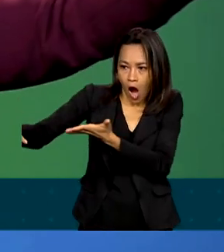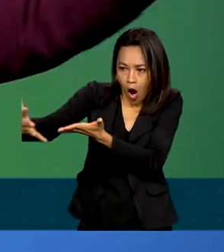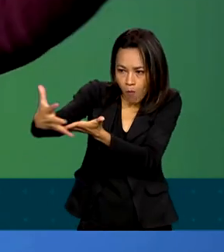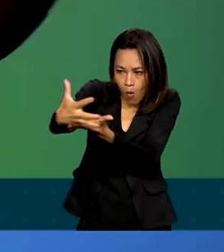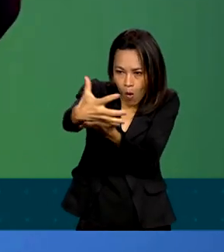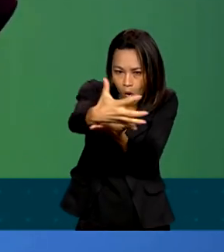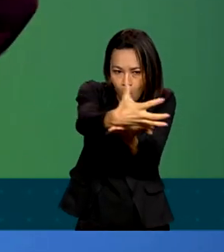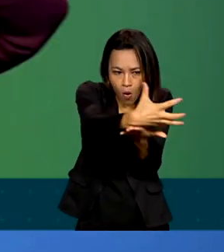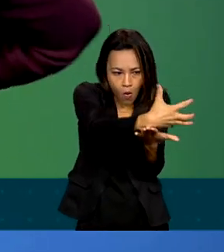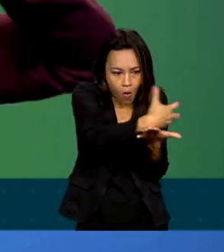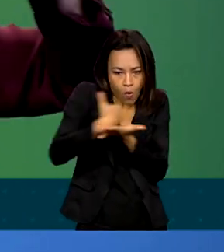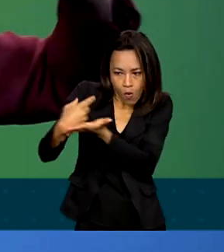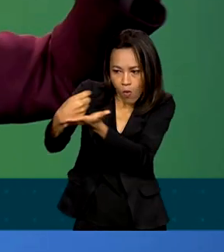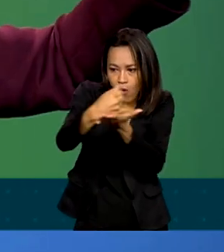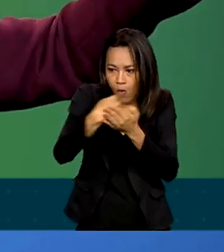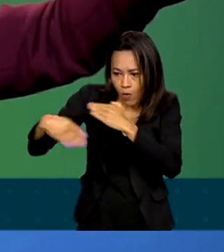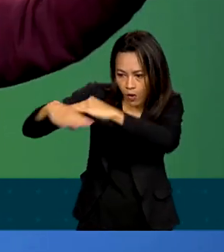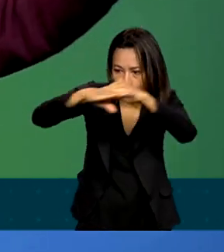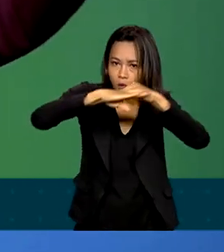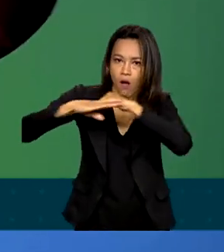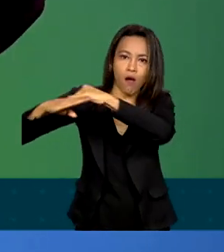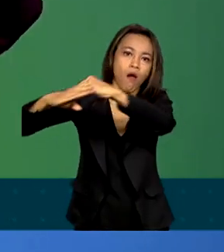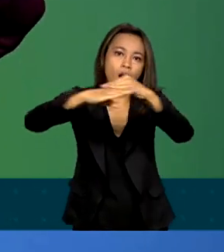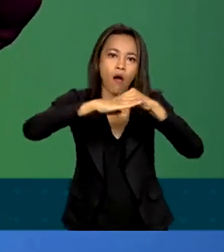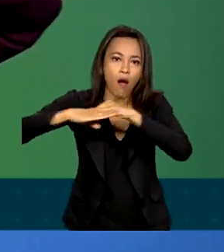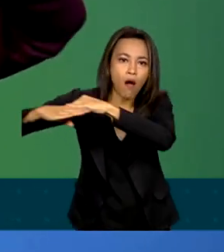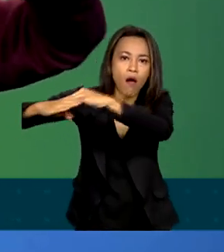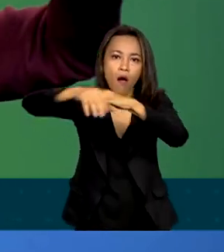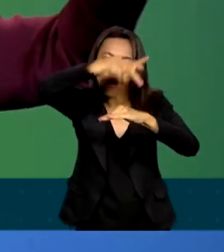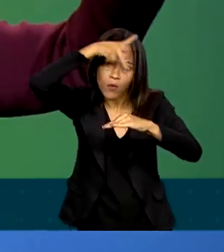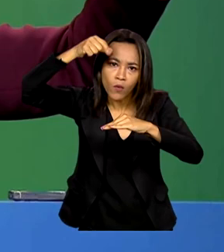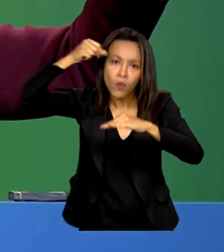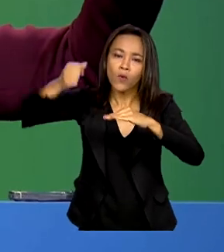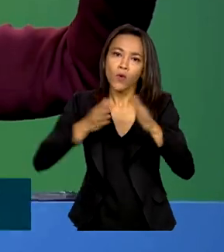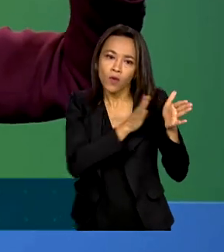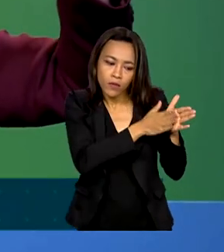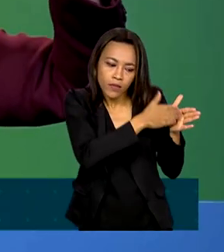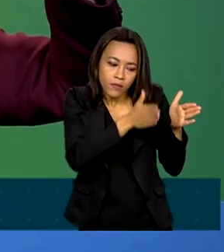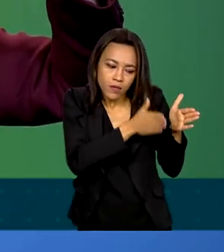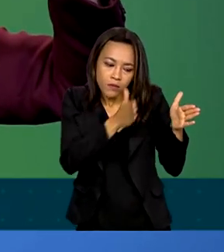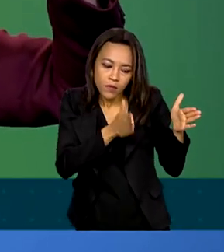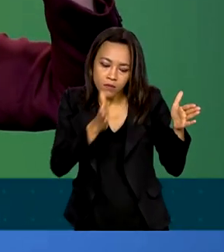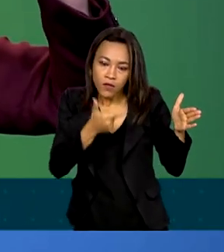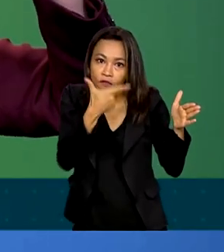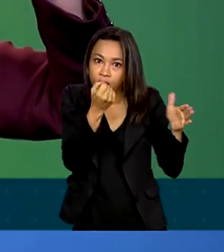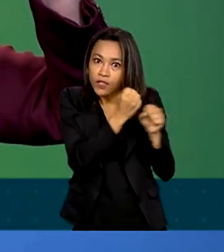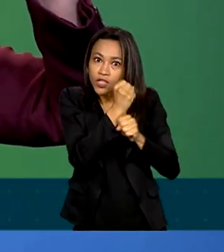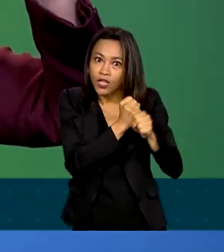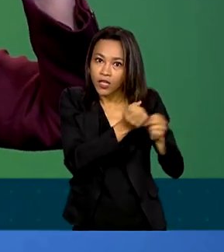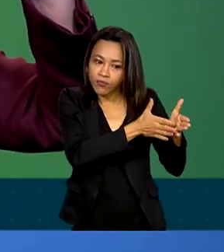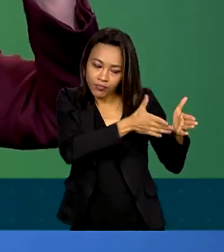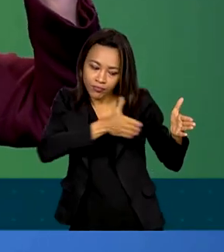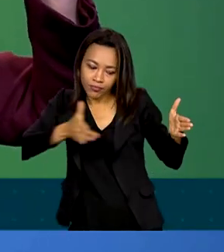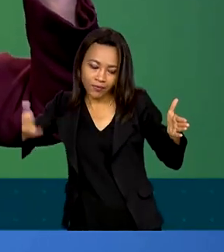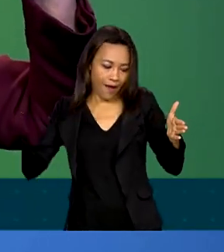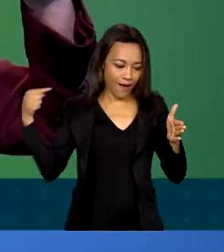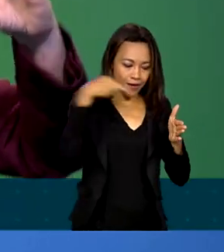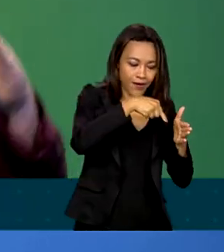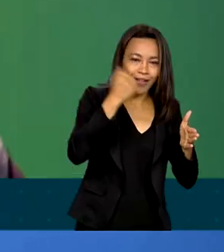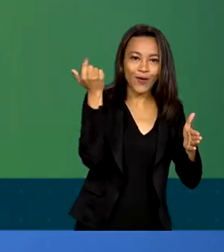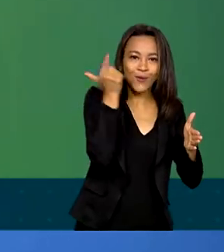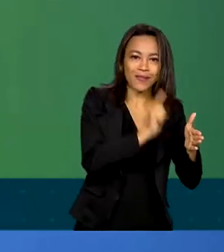igualitária para todos os municípios e estados durante esses primeiros 20 anos, ela já faz o dever de casa aqui.